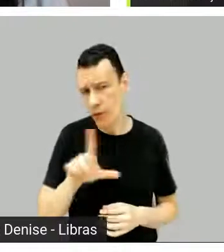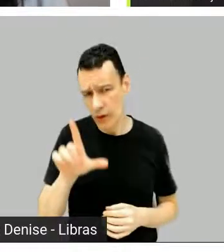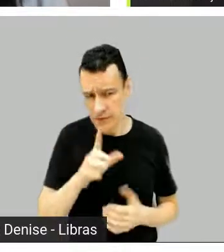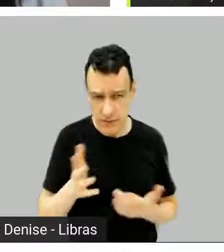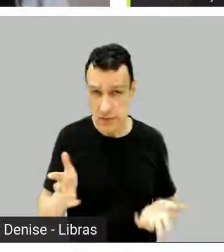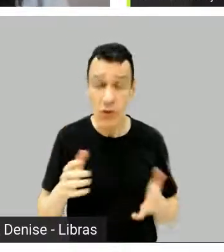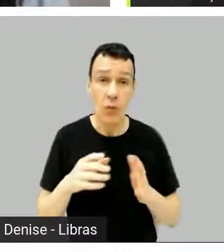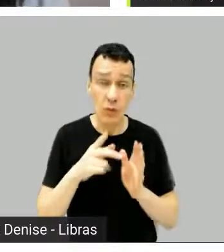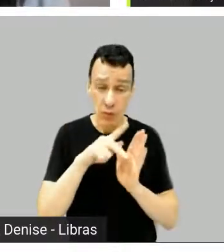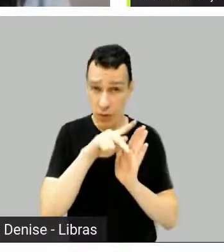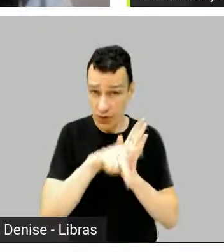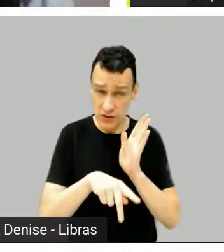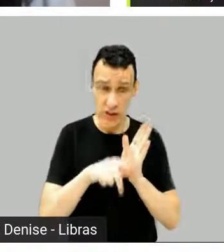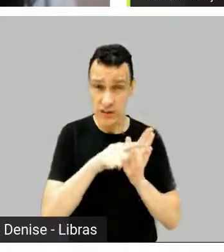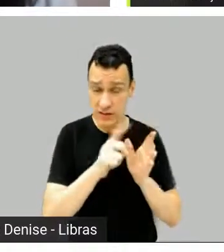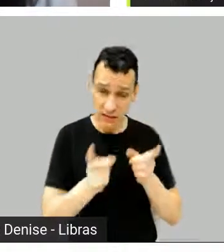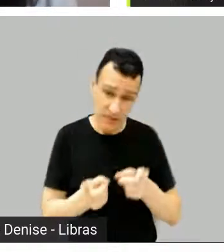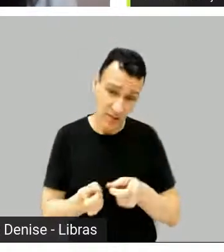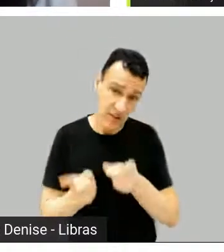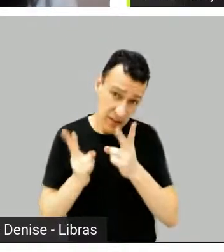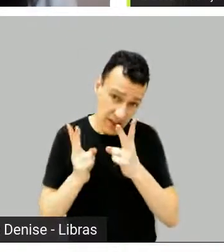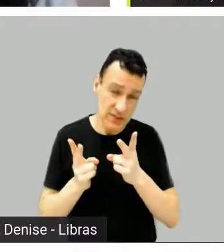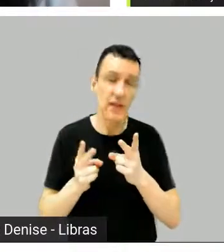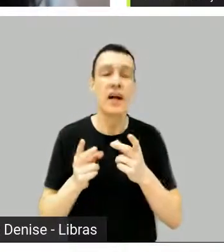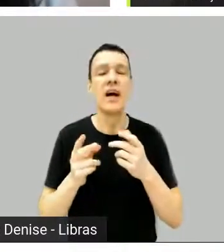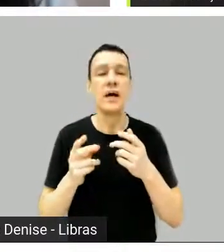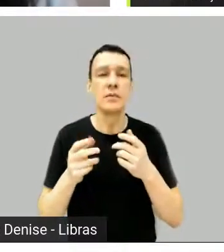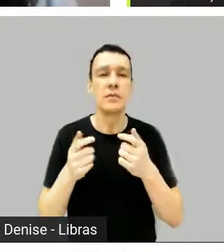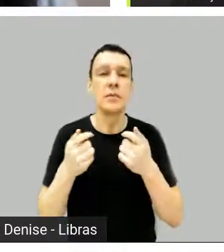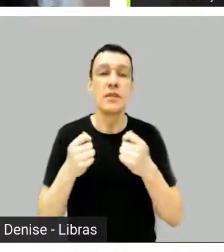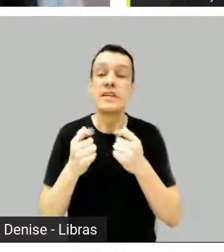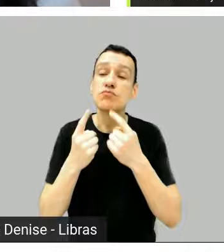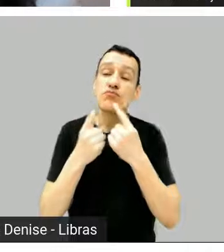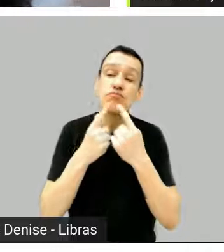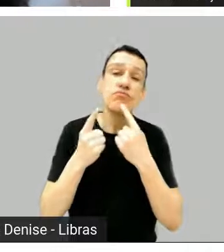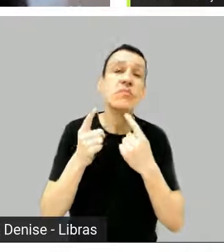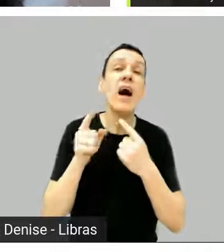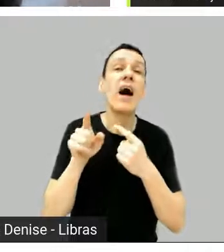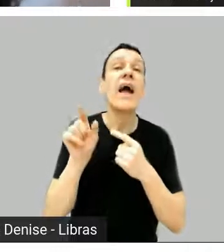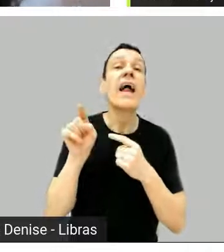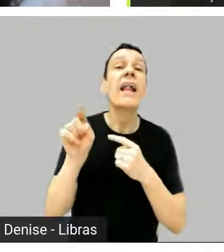vende, você começa a conversar sobre o projeto com quem vai exibir, né?